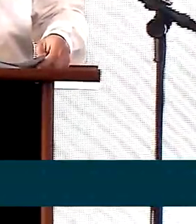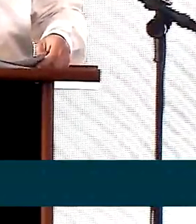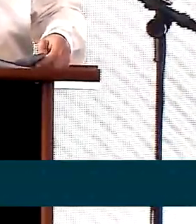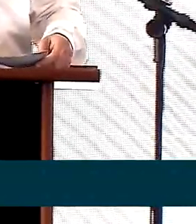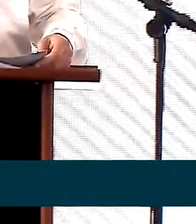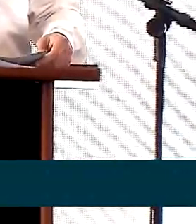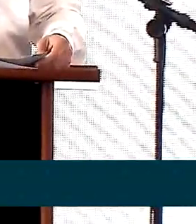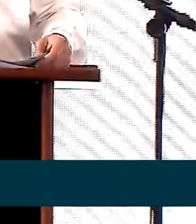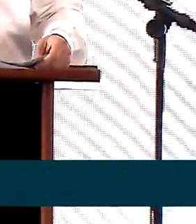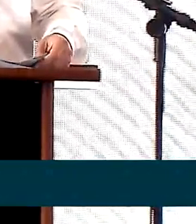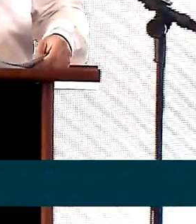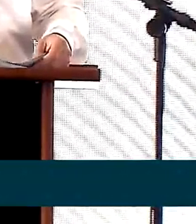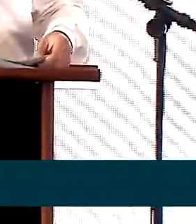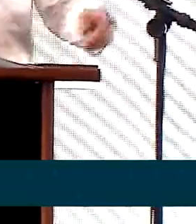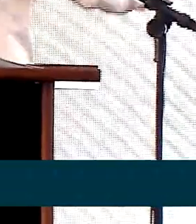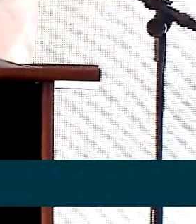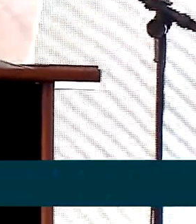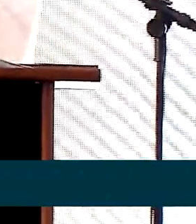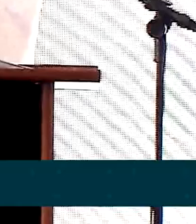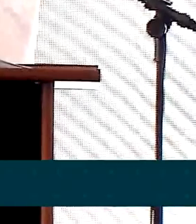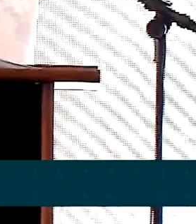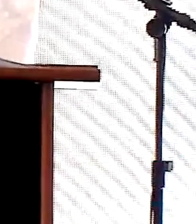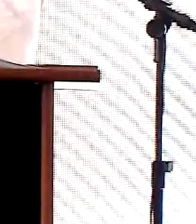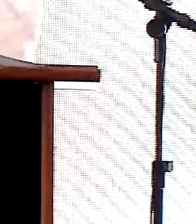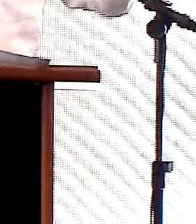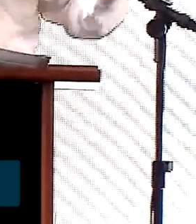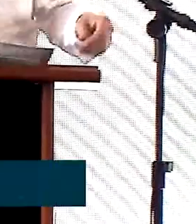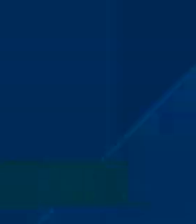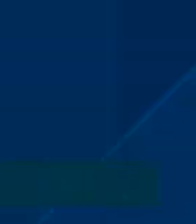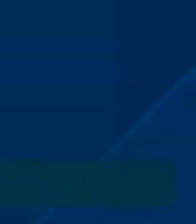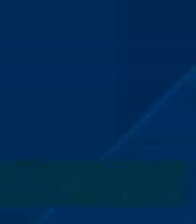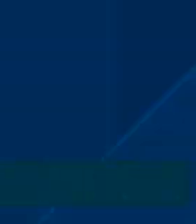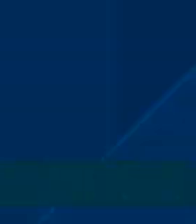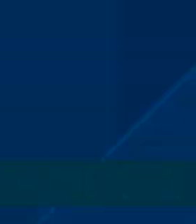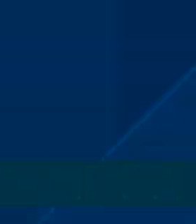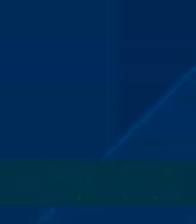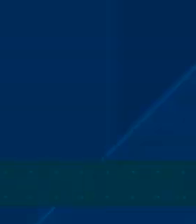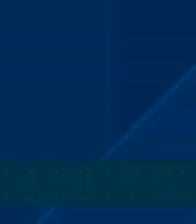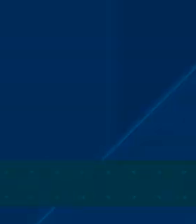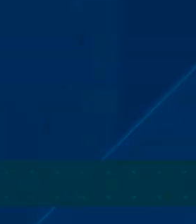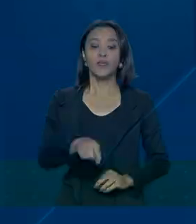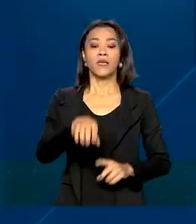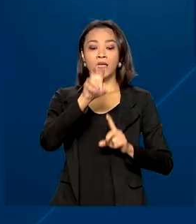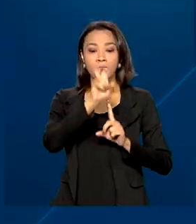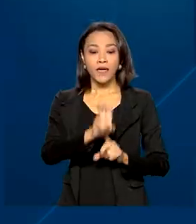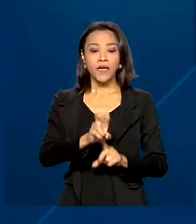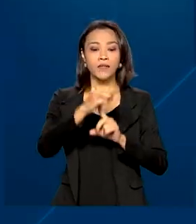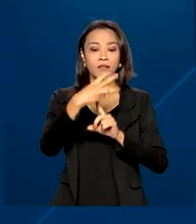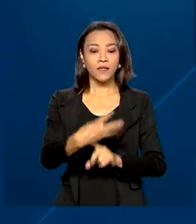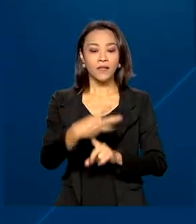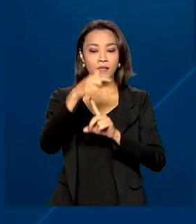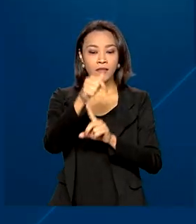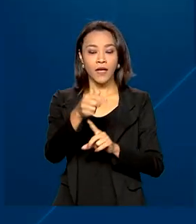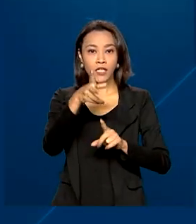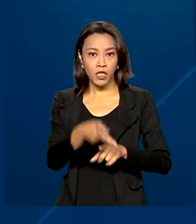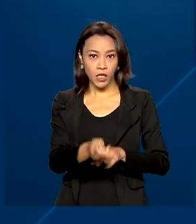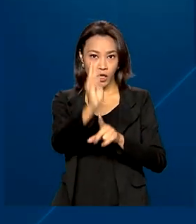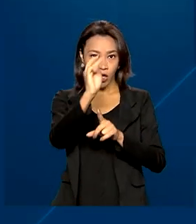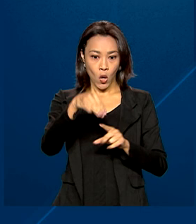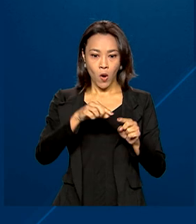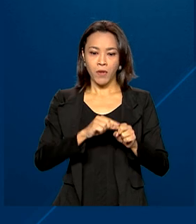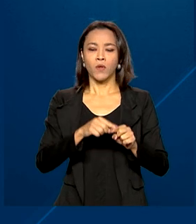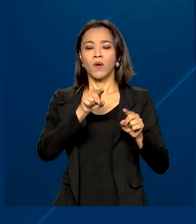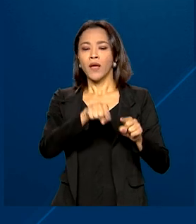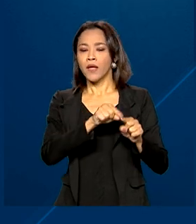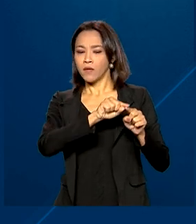e unir ainda mais o oeste do Brasil. Com 537 quilômetros de extensão, a